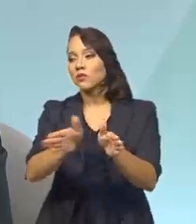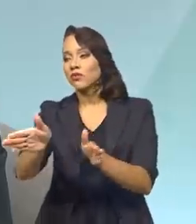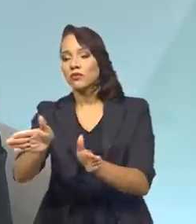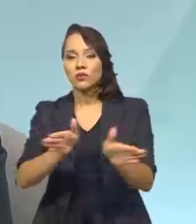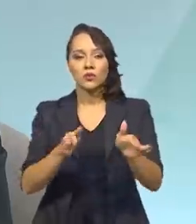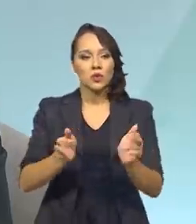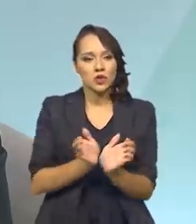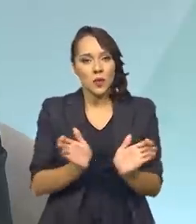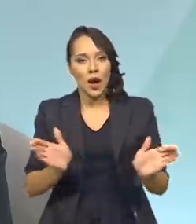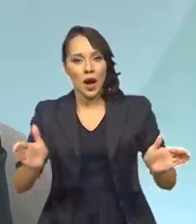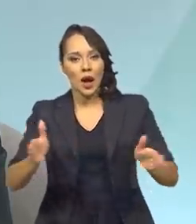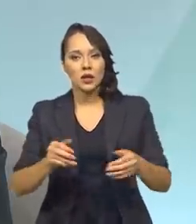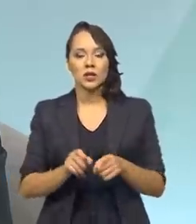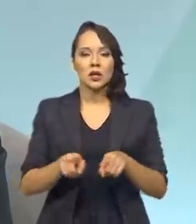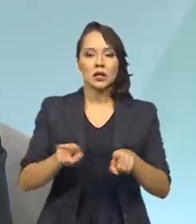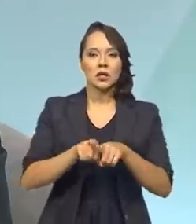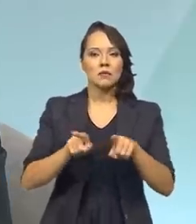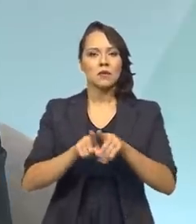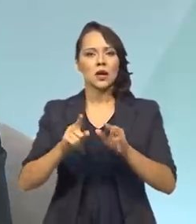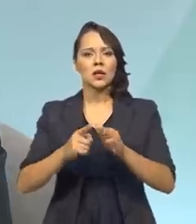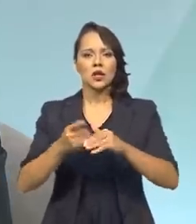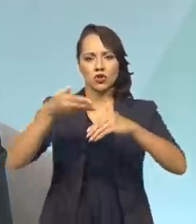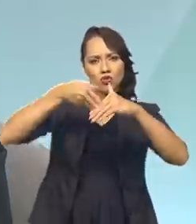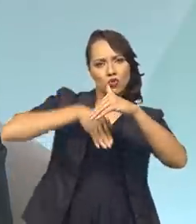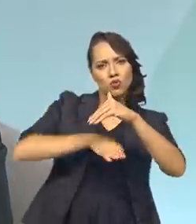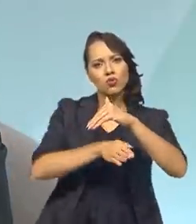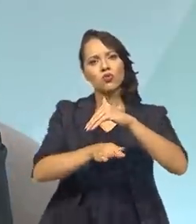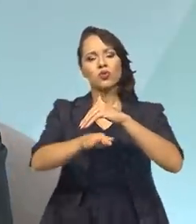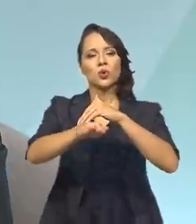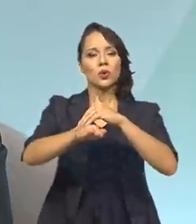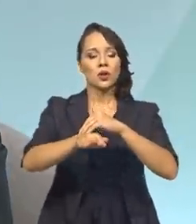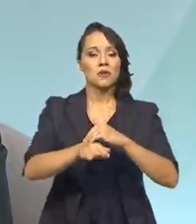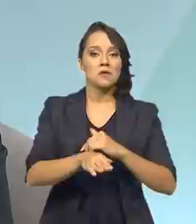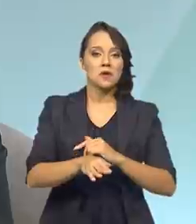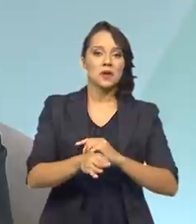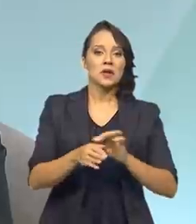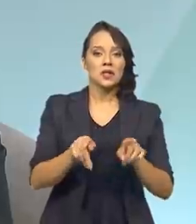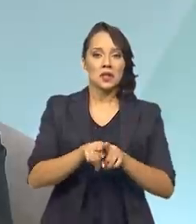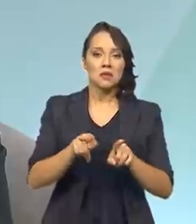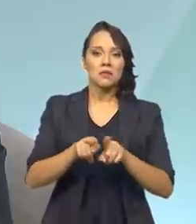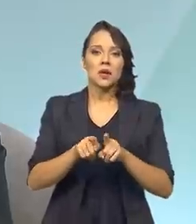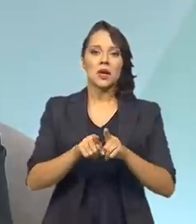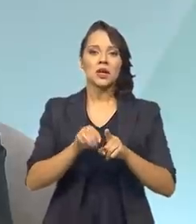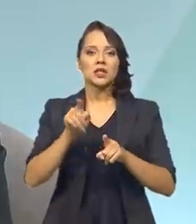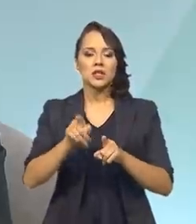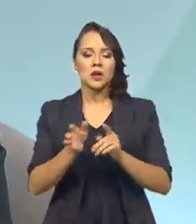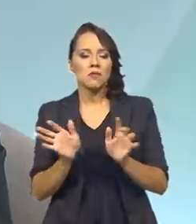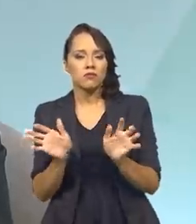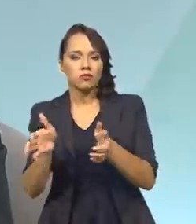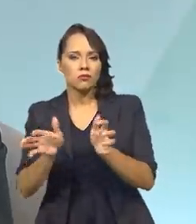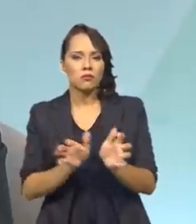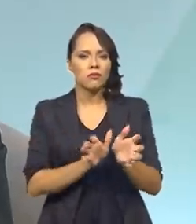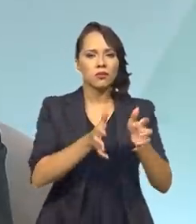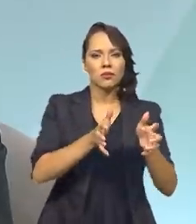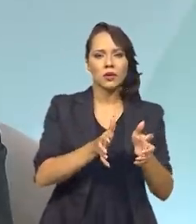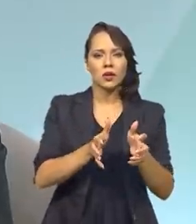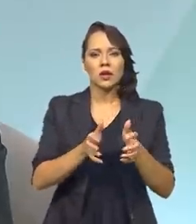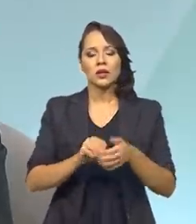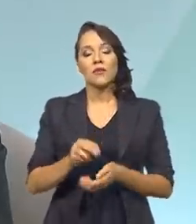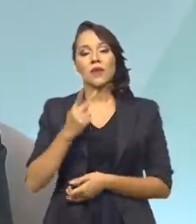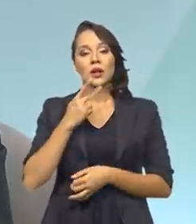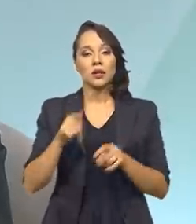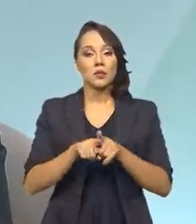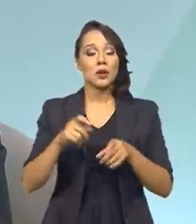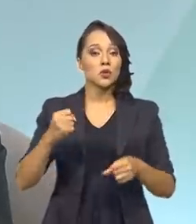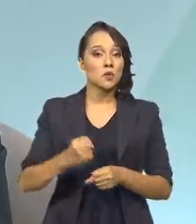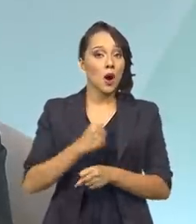barragens, de passagens de níveis, de túneis, de ressalto entre bacias. Nós estamos falando